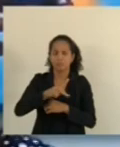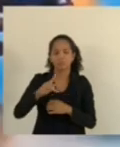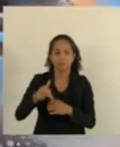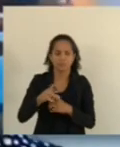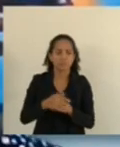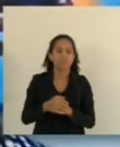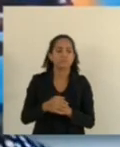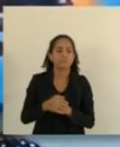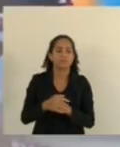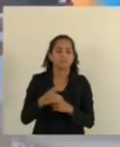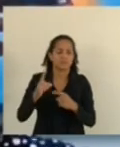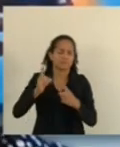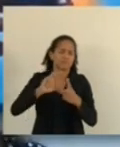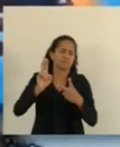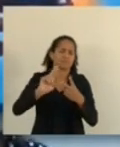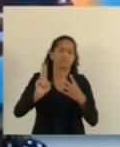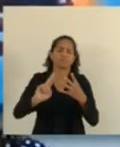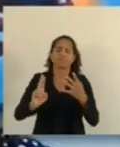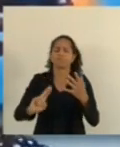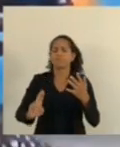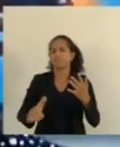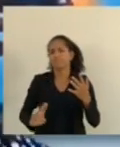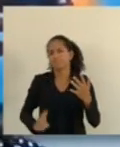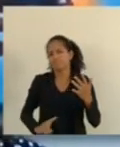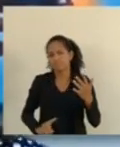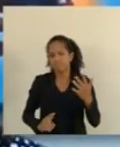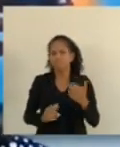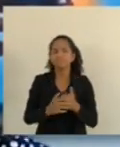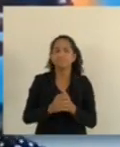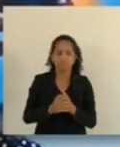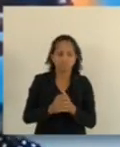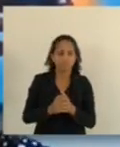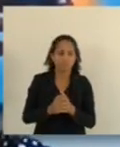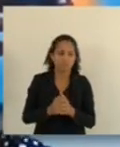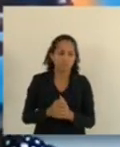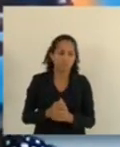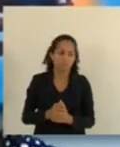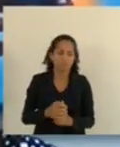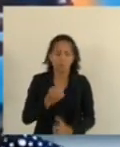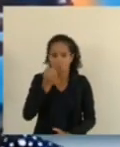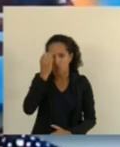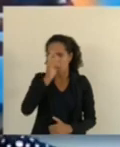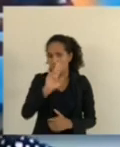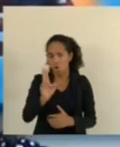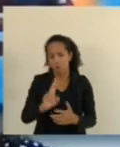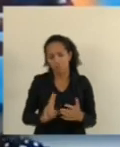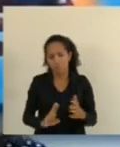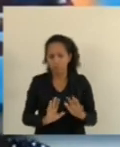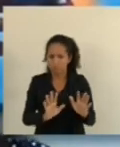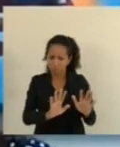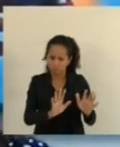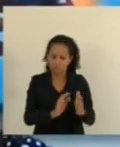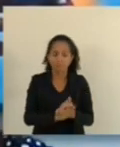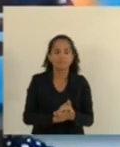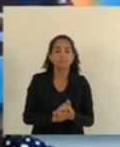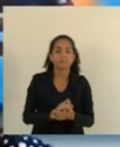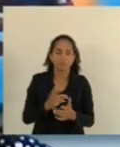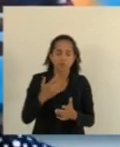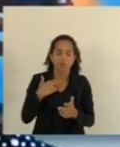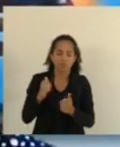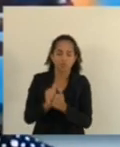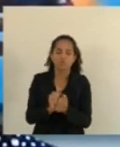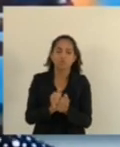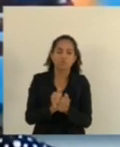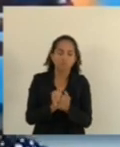tem até o Brunela e tantas outras que não posso de leu. Não quero esquecer aqui o nome. A gente está se juntando para a gente